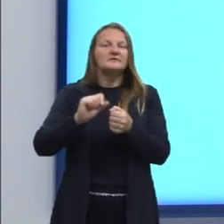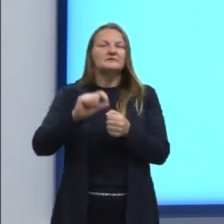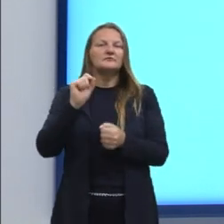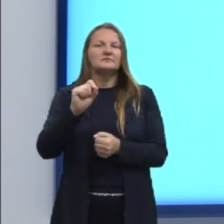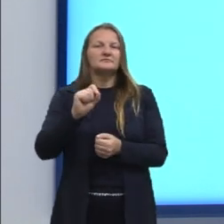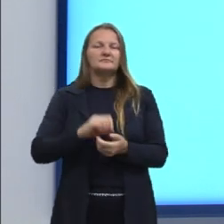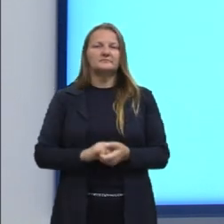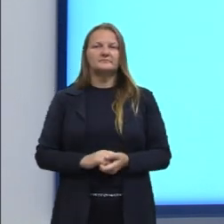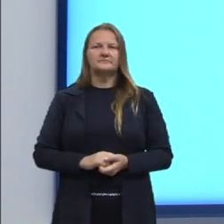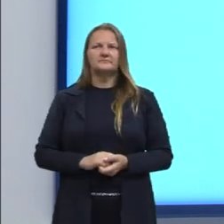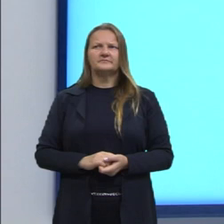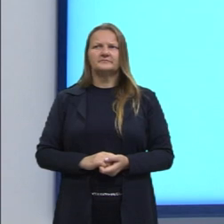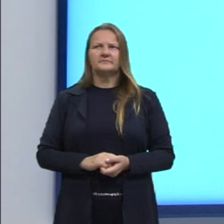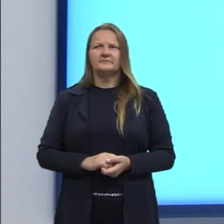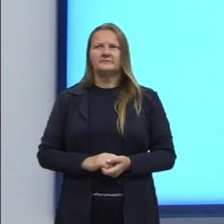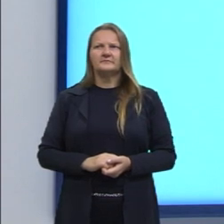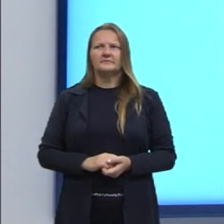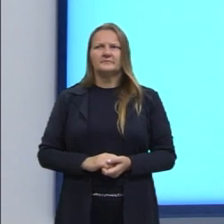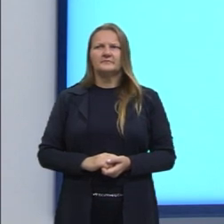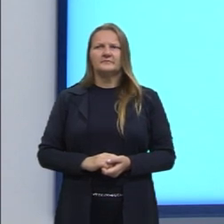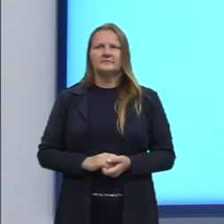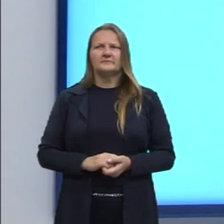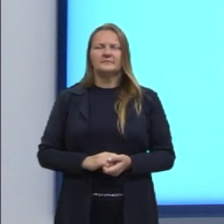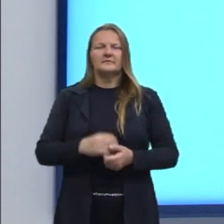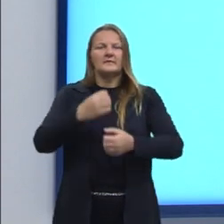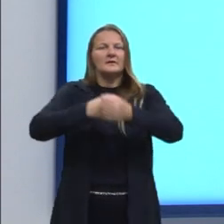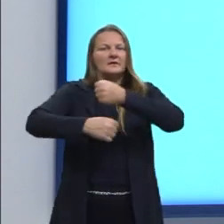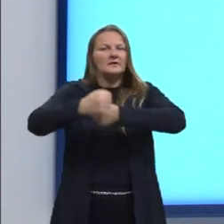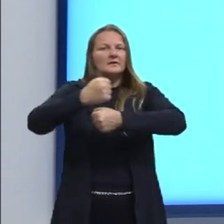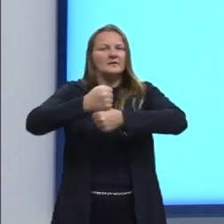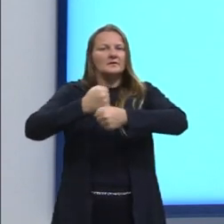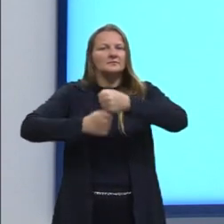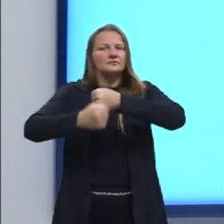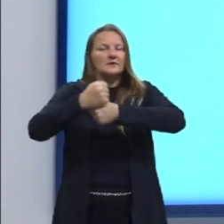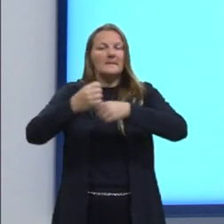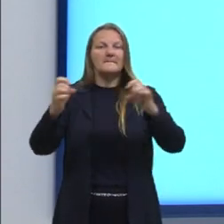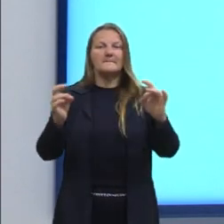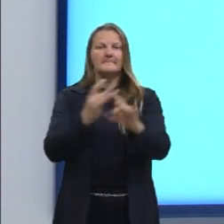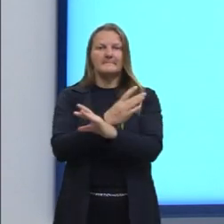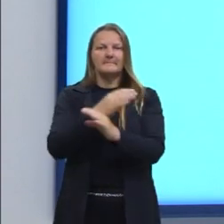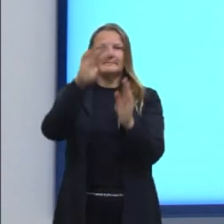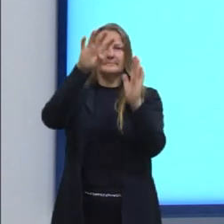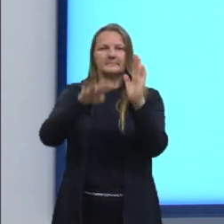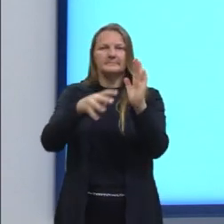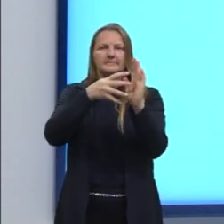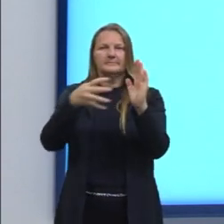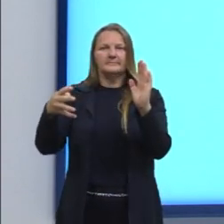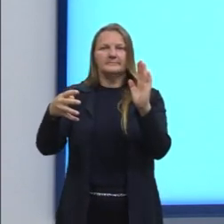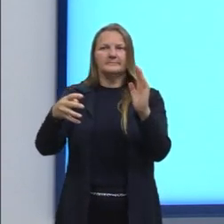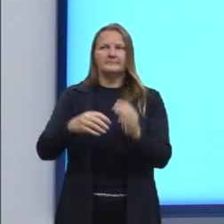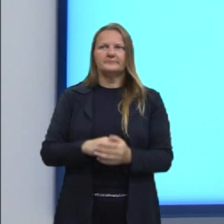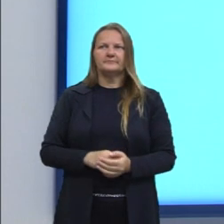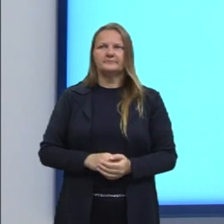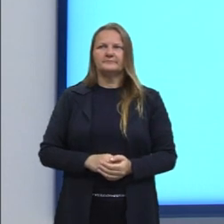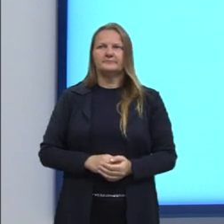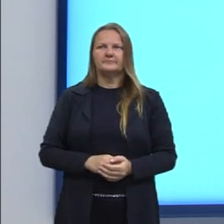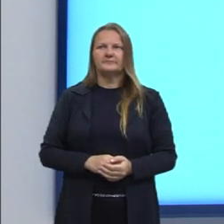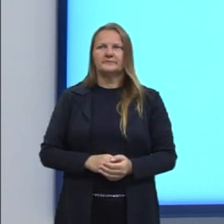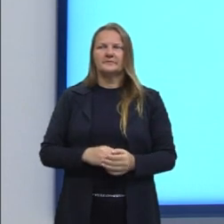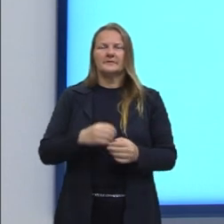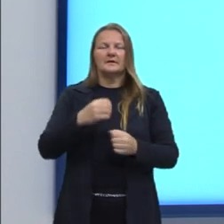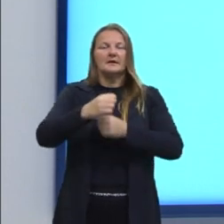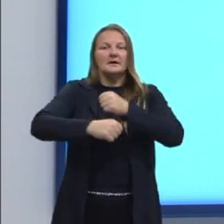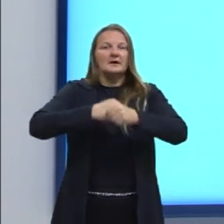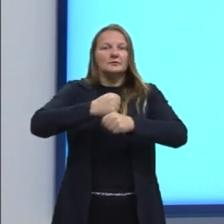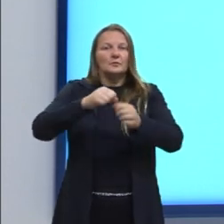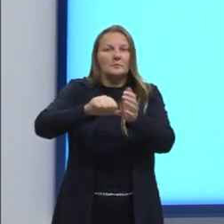determinar ali as variações dos anos que já tem na tabela. Como que eu vou descobrir? Ah, do ano 1 para o